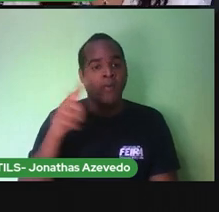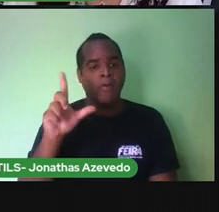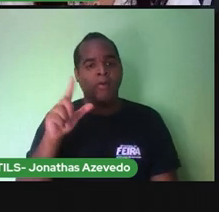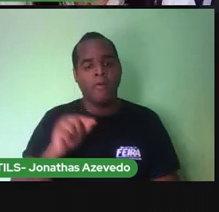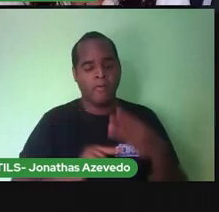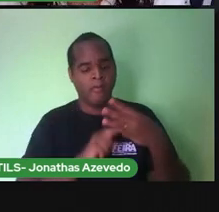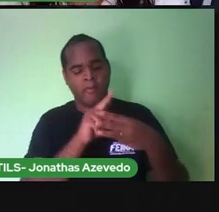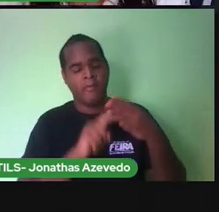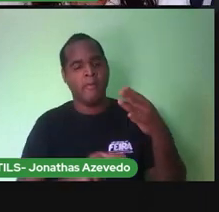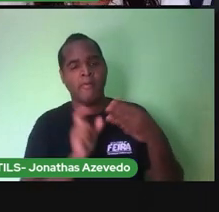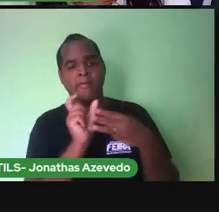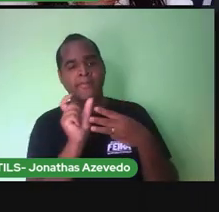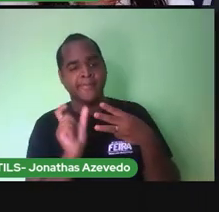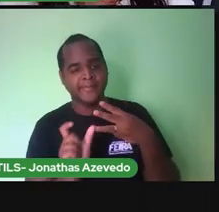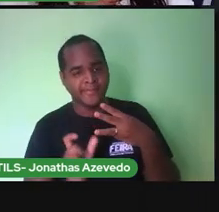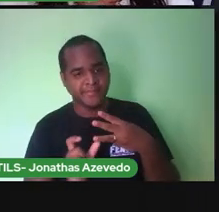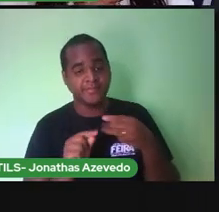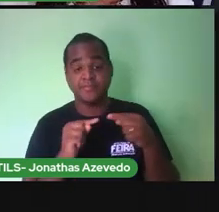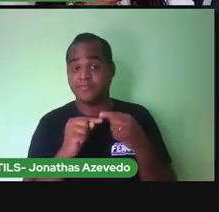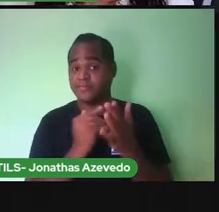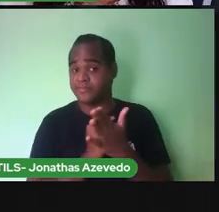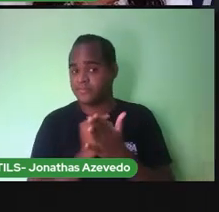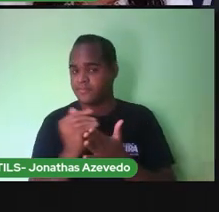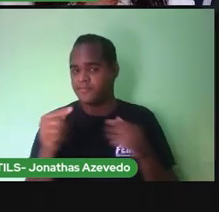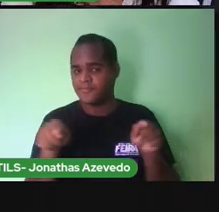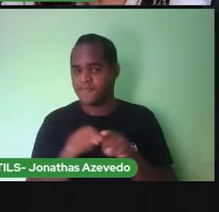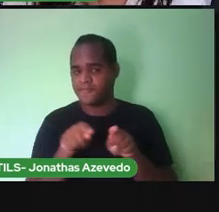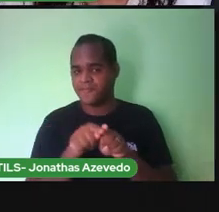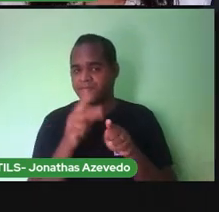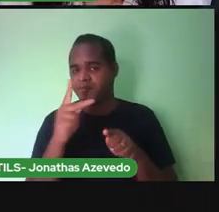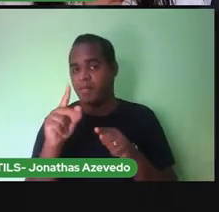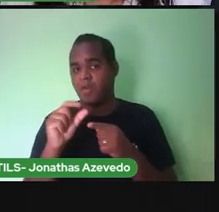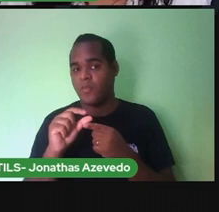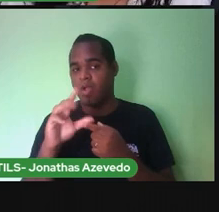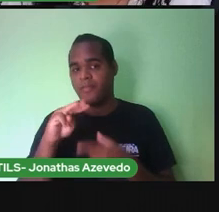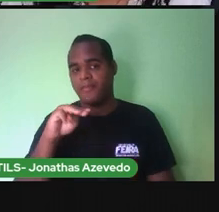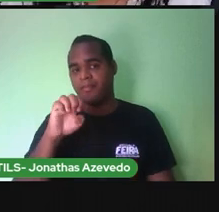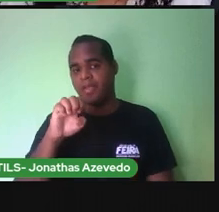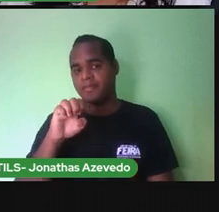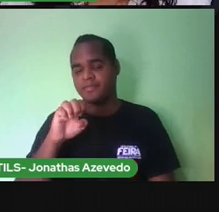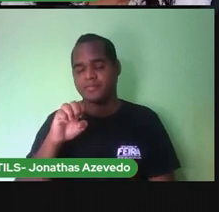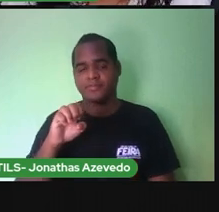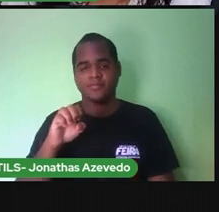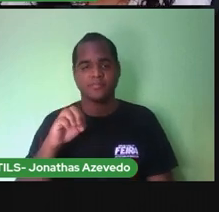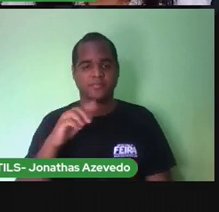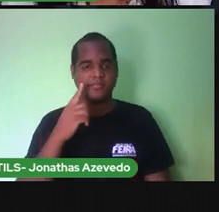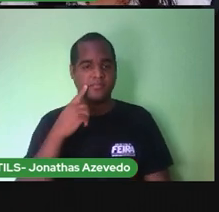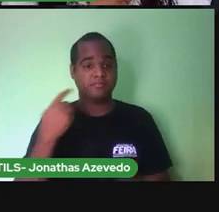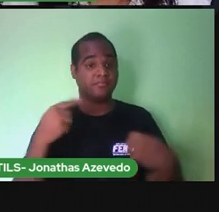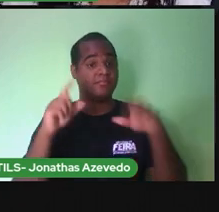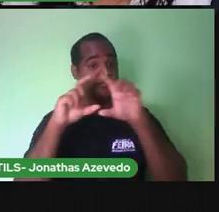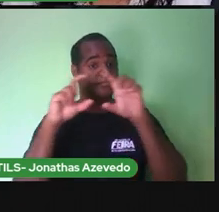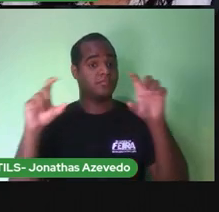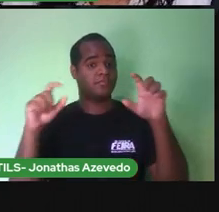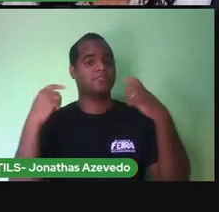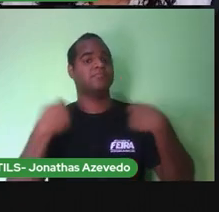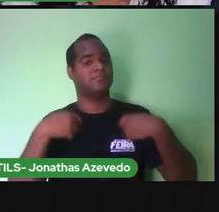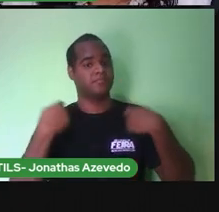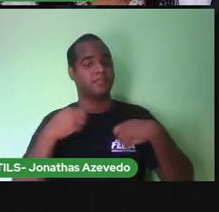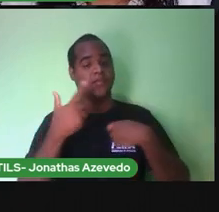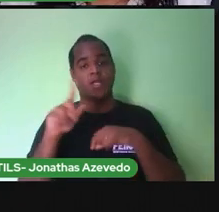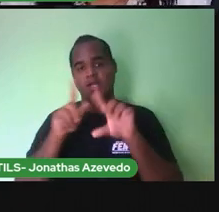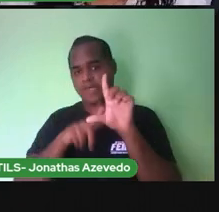palavras Que também Comecem Com a sílaba M Não esqueça De preencher O cabeçalho Letra